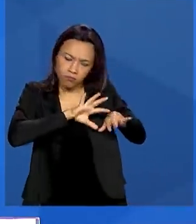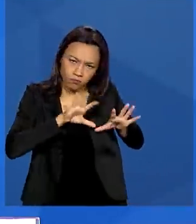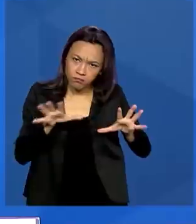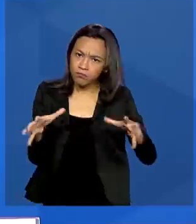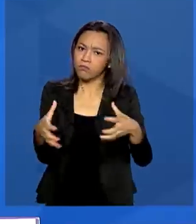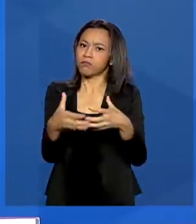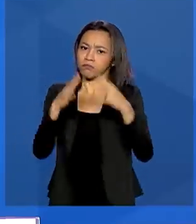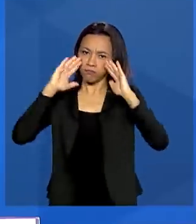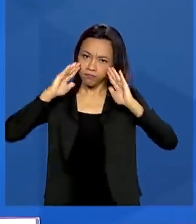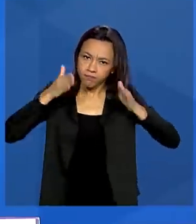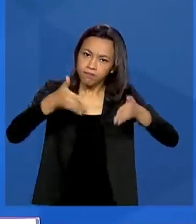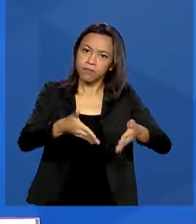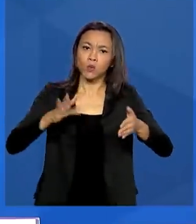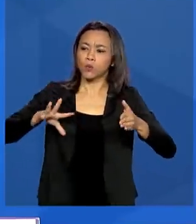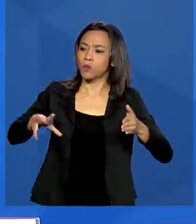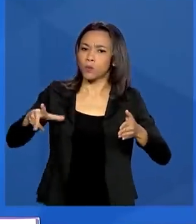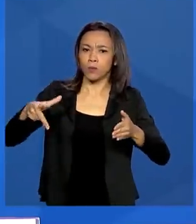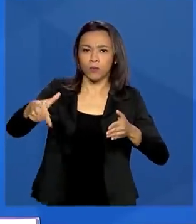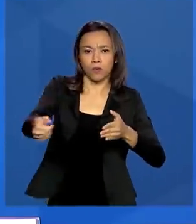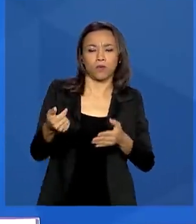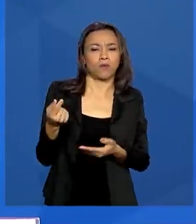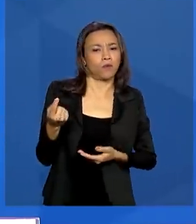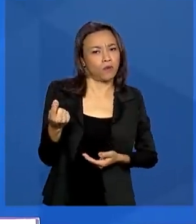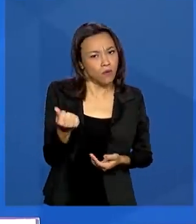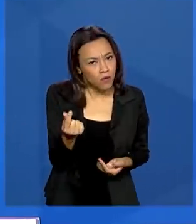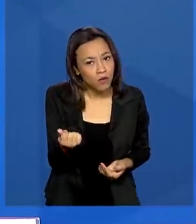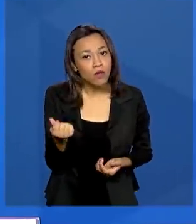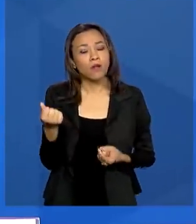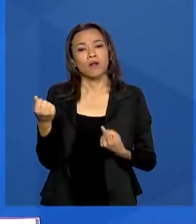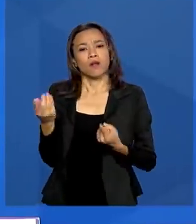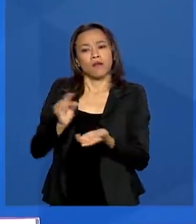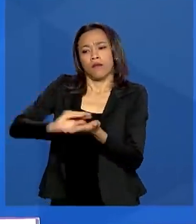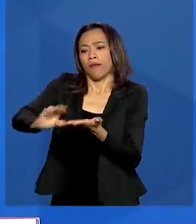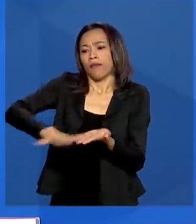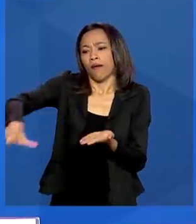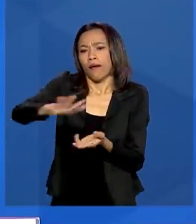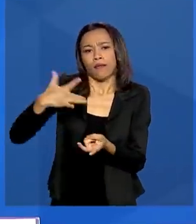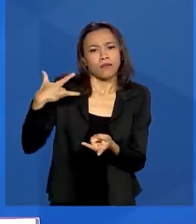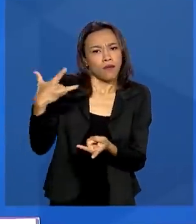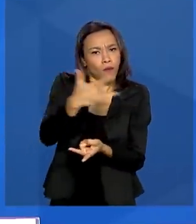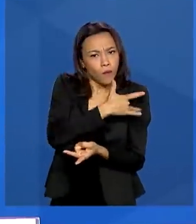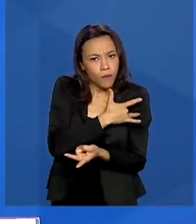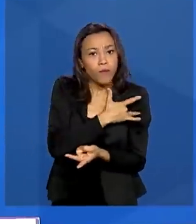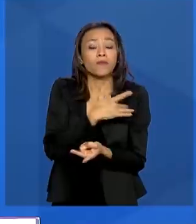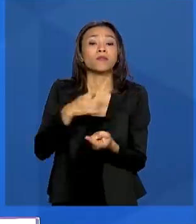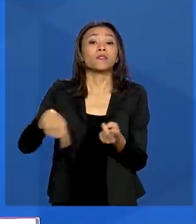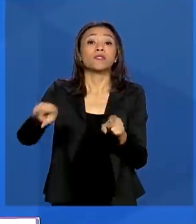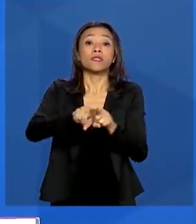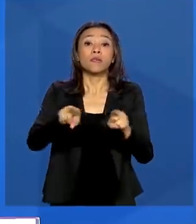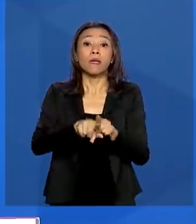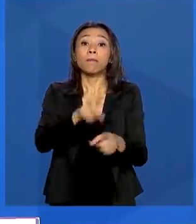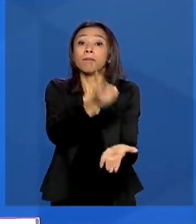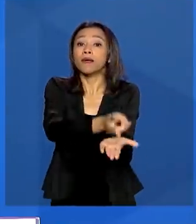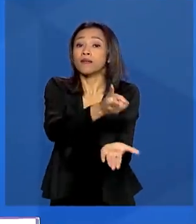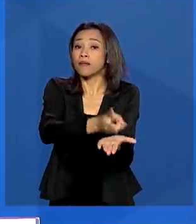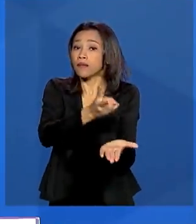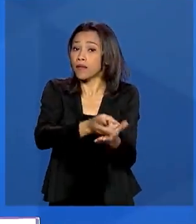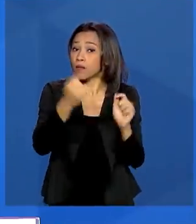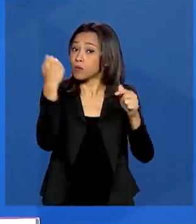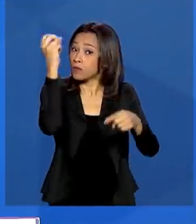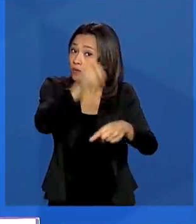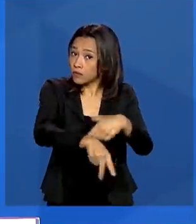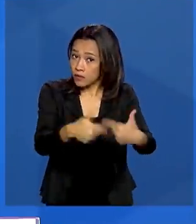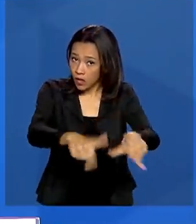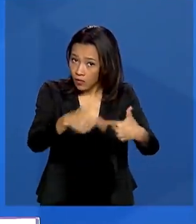Todos os recursos necessários para a defesa da saúde do povo brasileiro e dos empregos dos